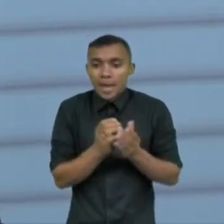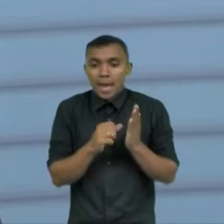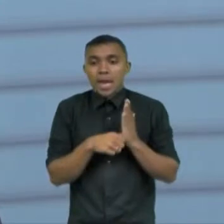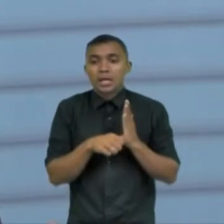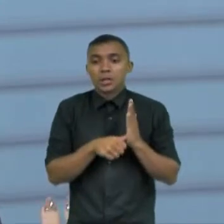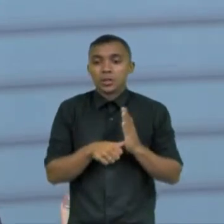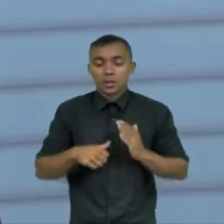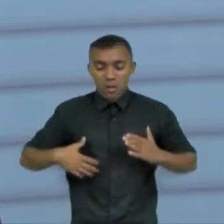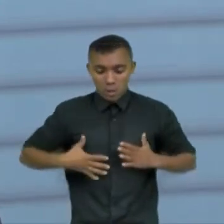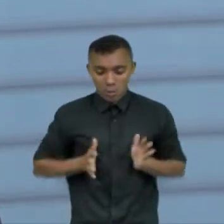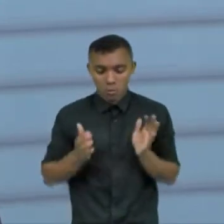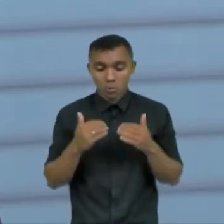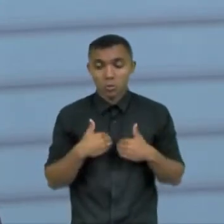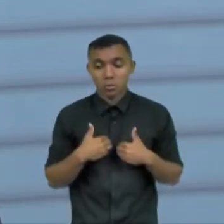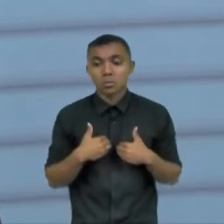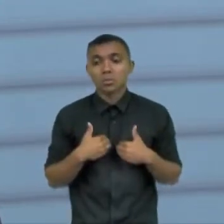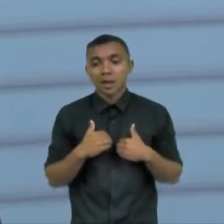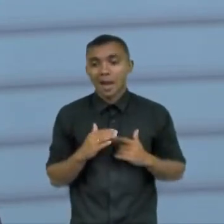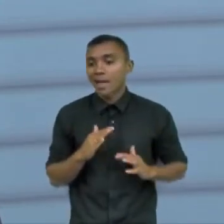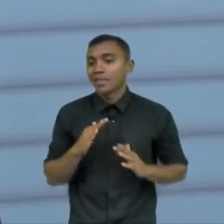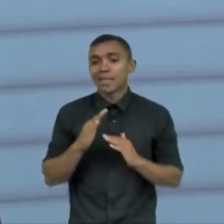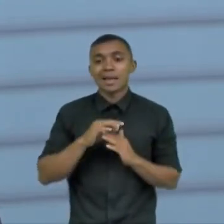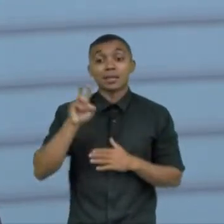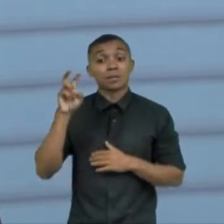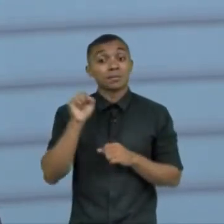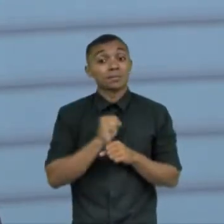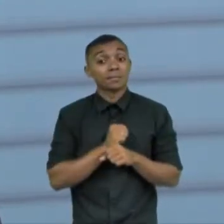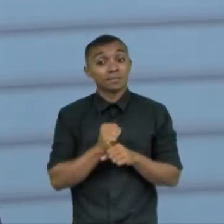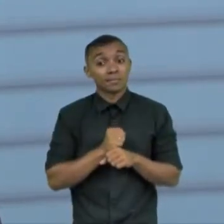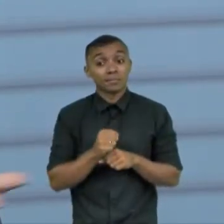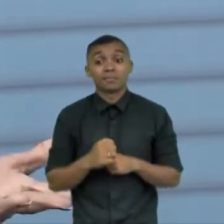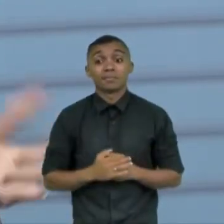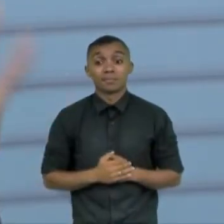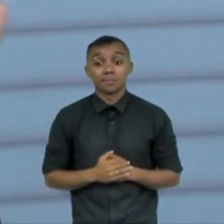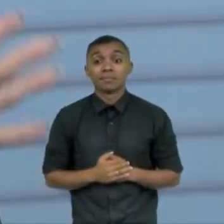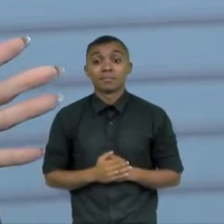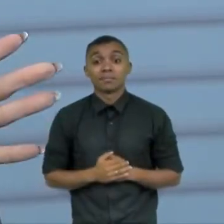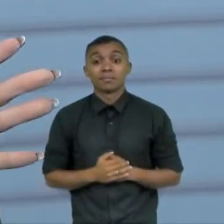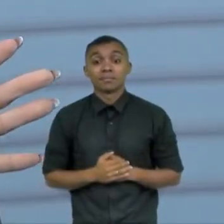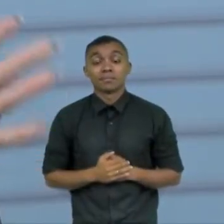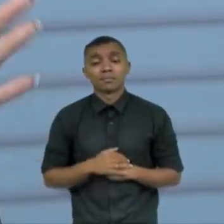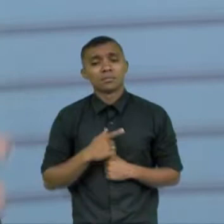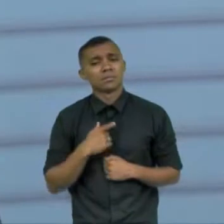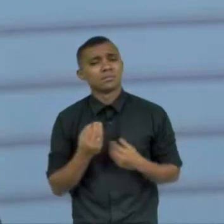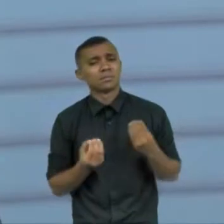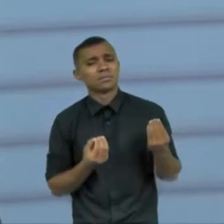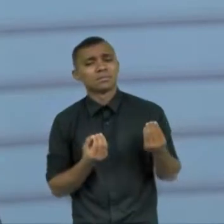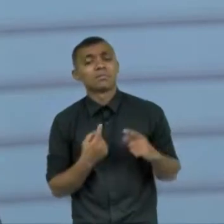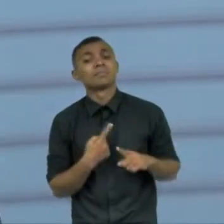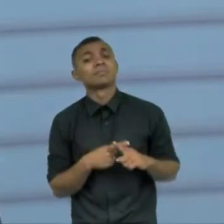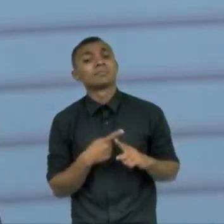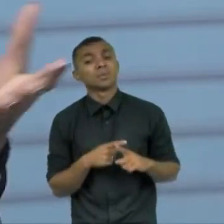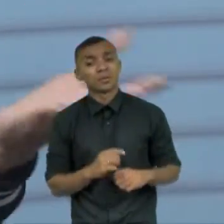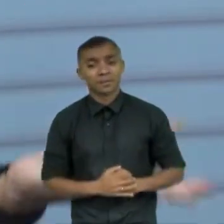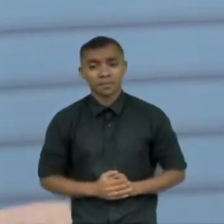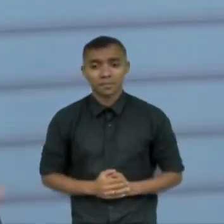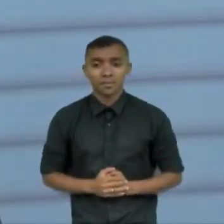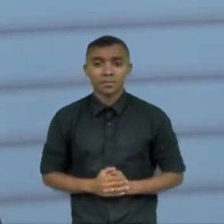espectro do autismo ela tem validade de 5 anos e é uma questão que a gente fica perguntando por que por que